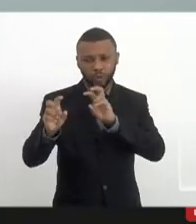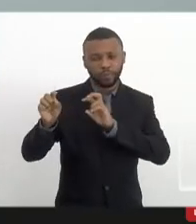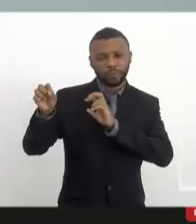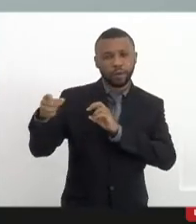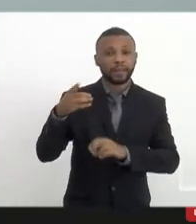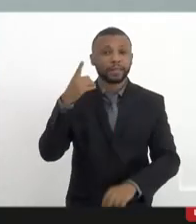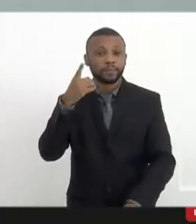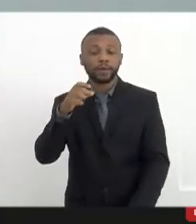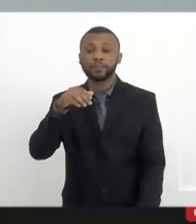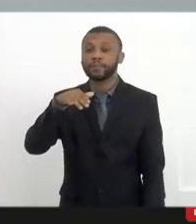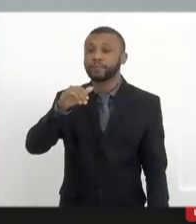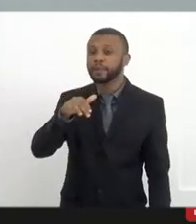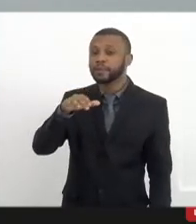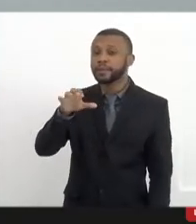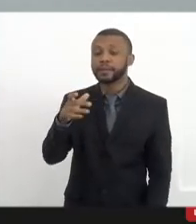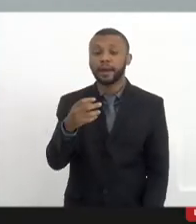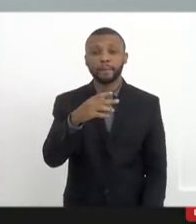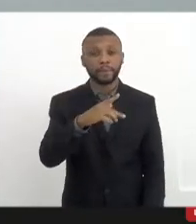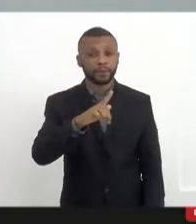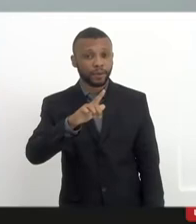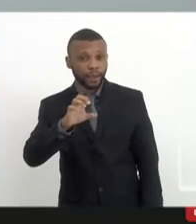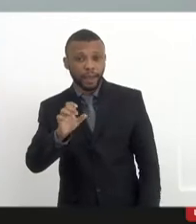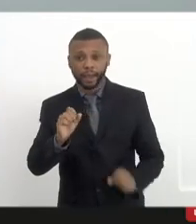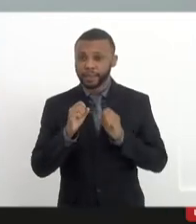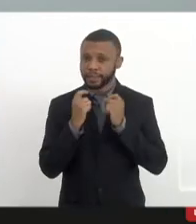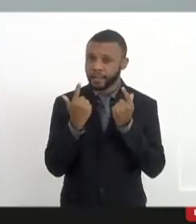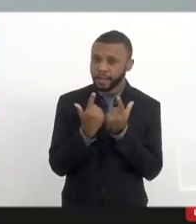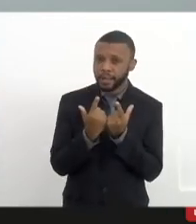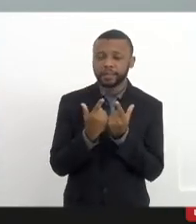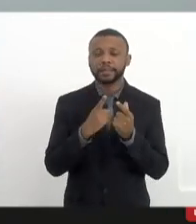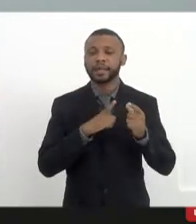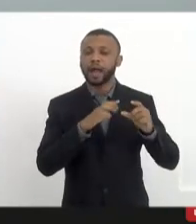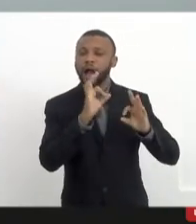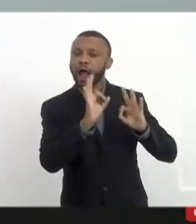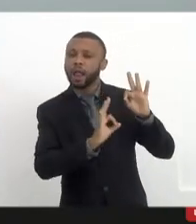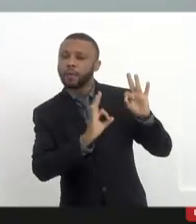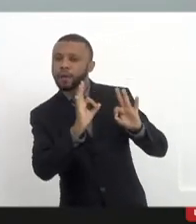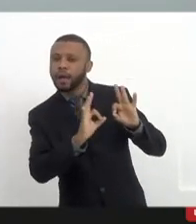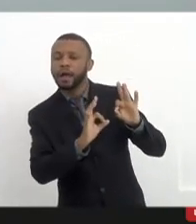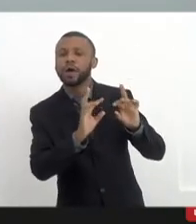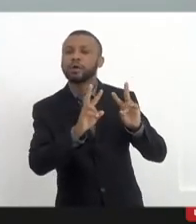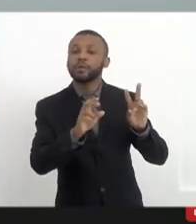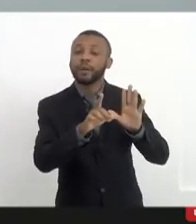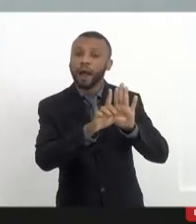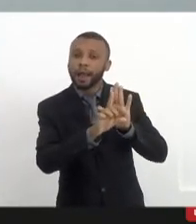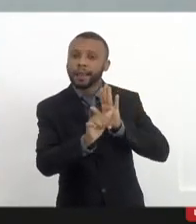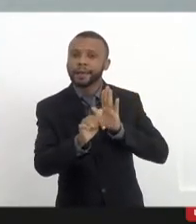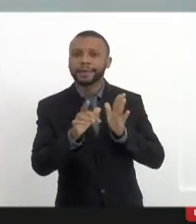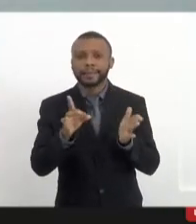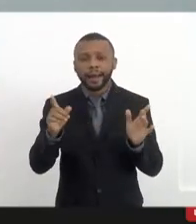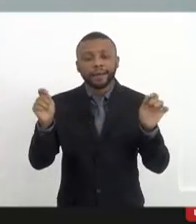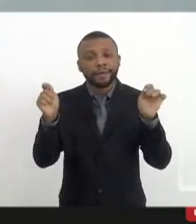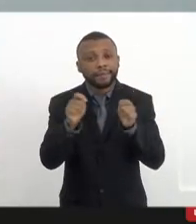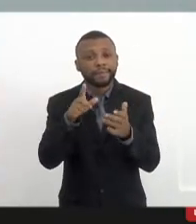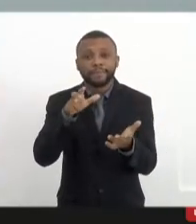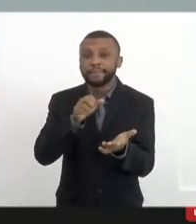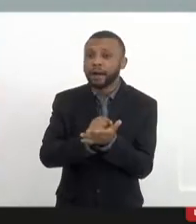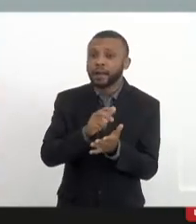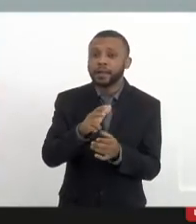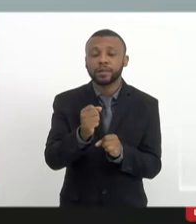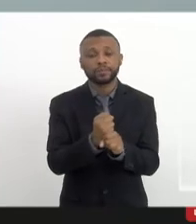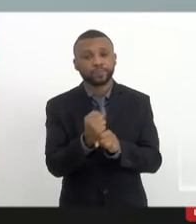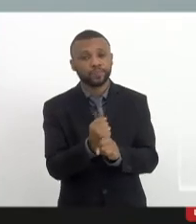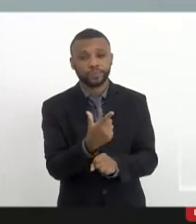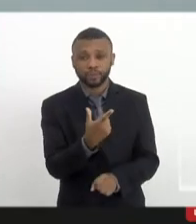o parecer que a procuradoria teria elaborado sobre a lei que está em vigor, essa lei de 2014 de